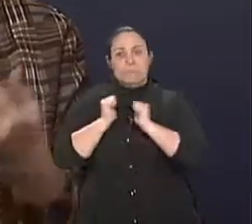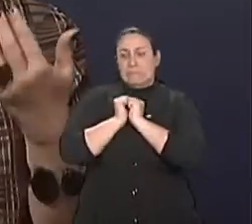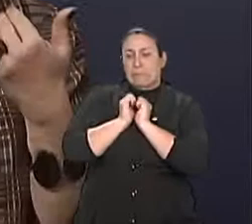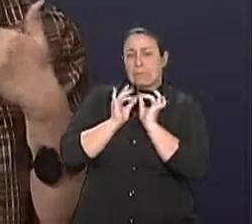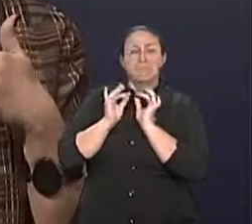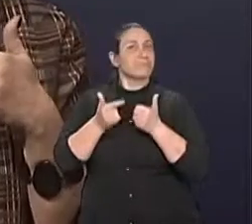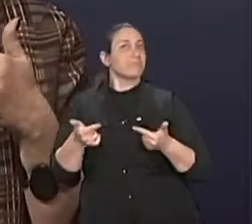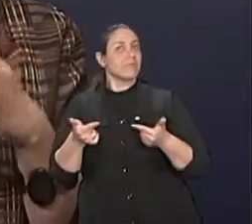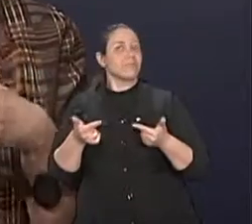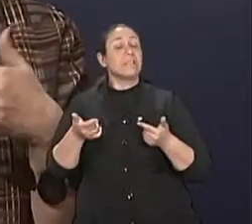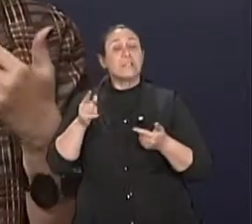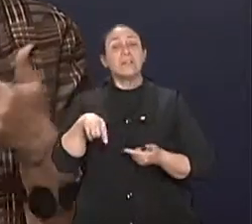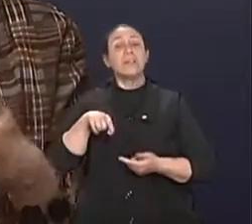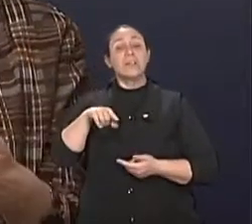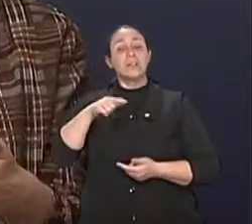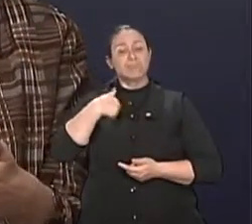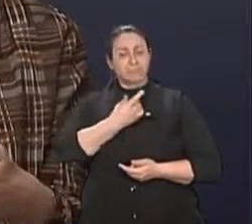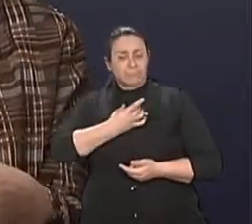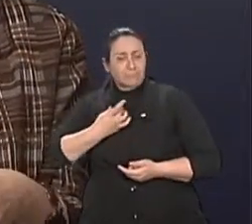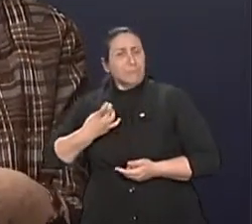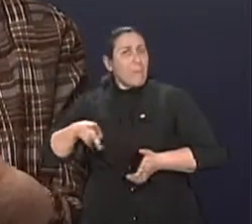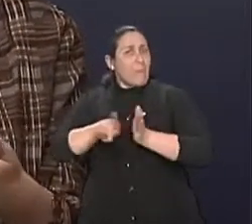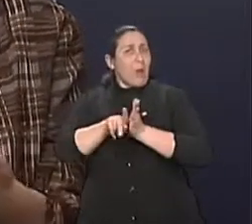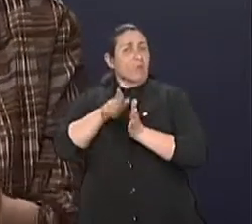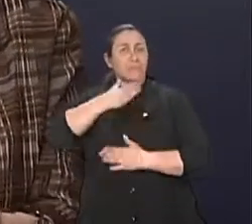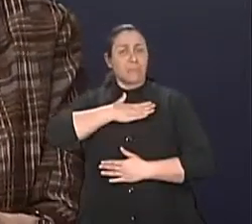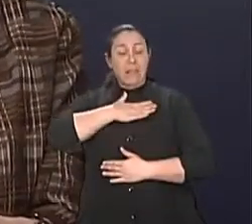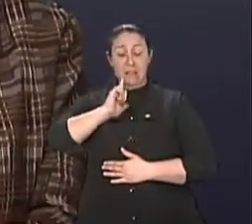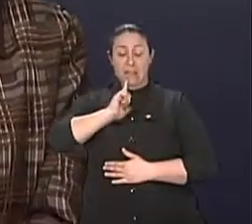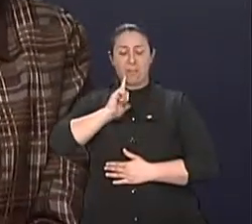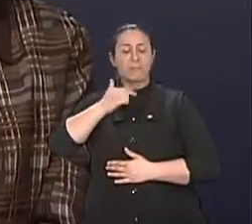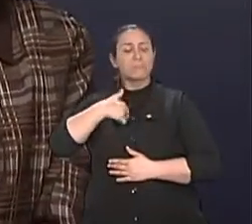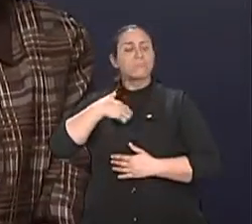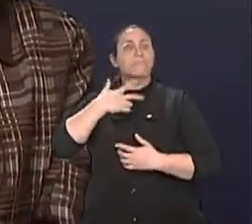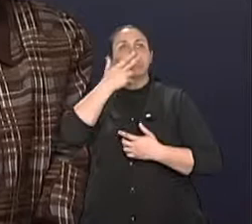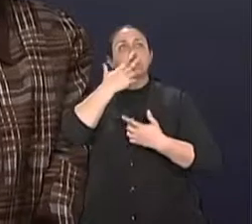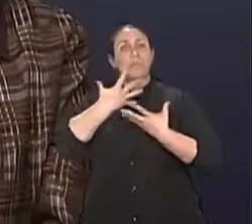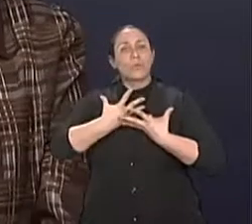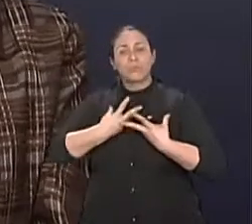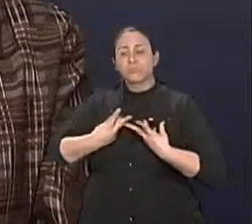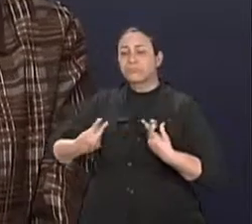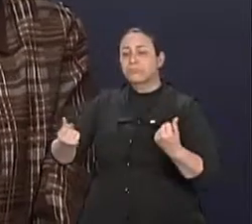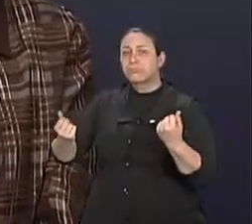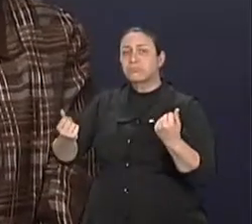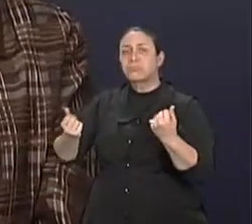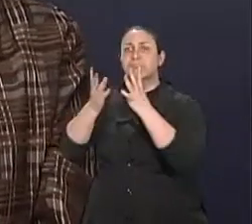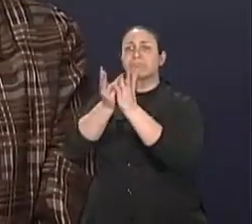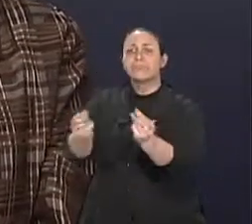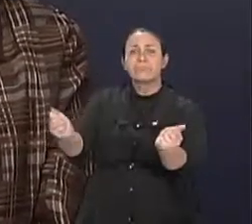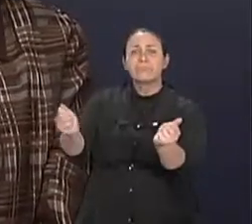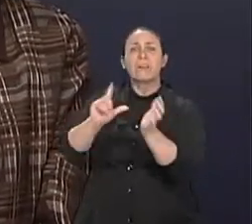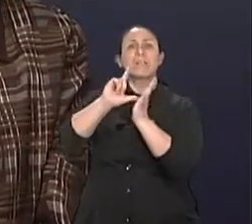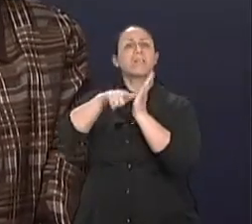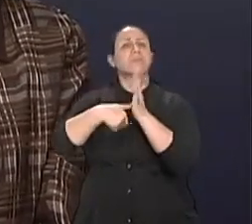de ti. Então existe um vazio que tu tem que estar preenchendo ele. E muitas vezes tu